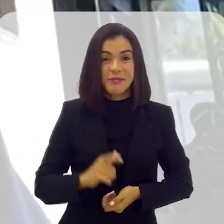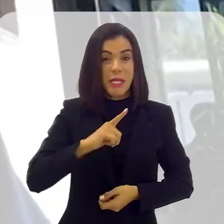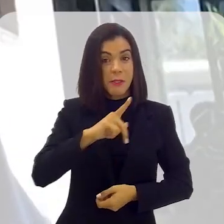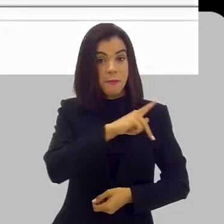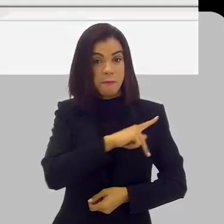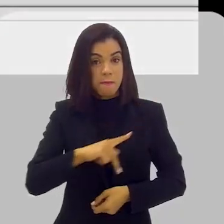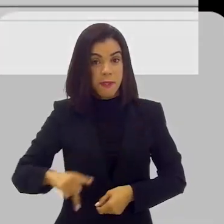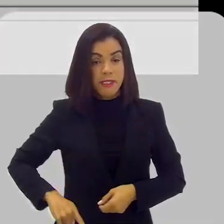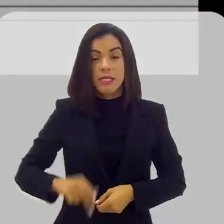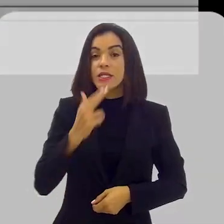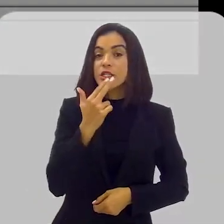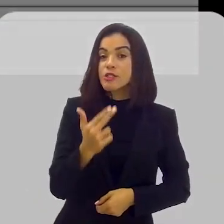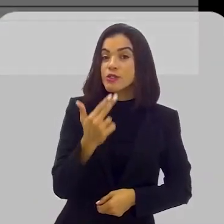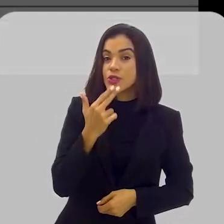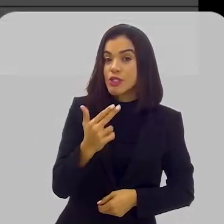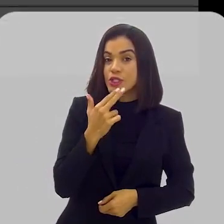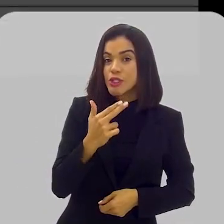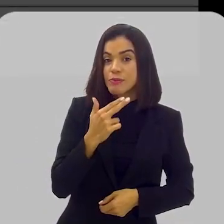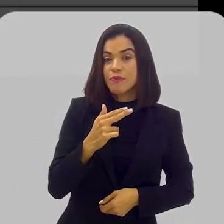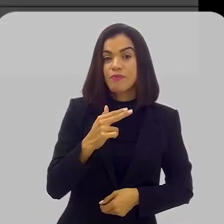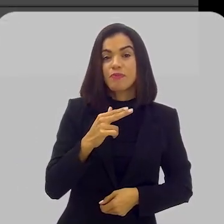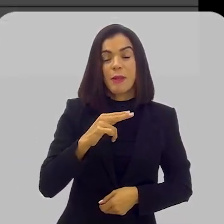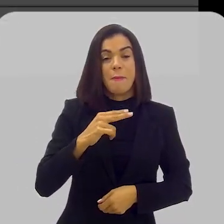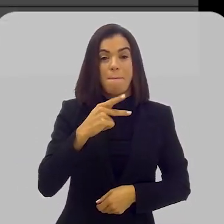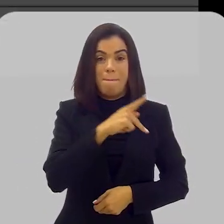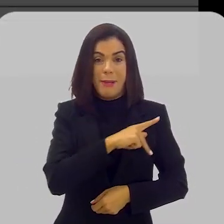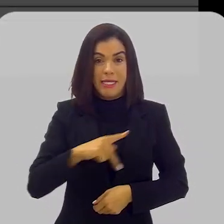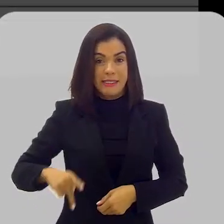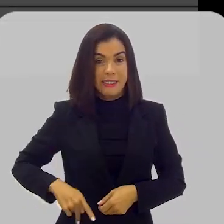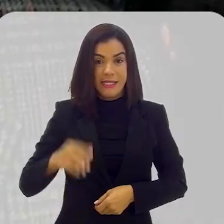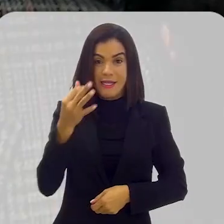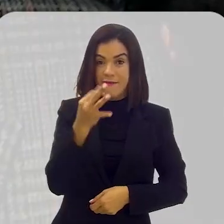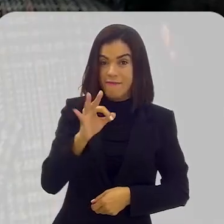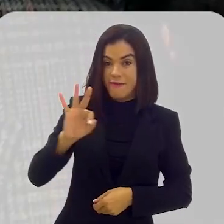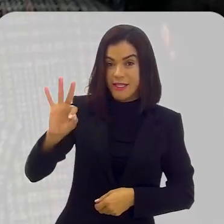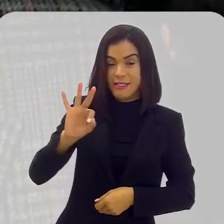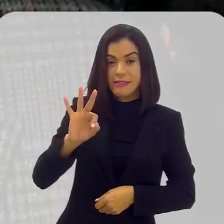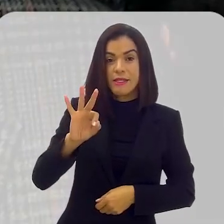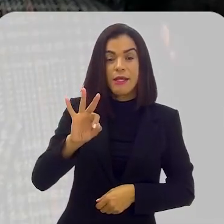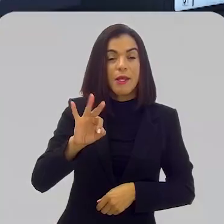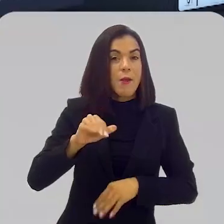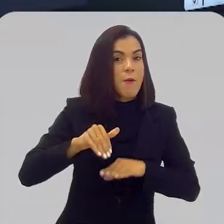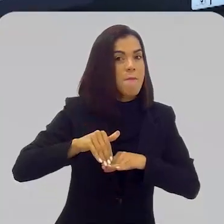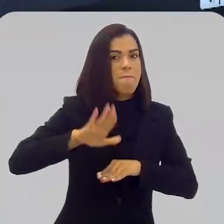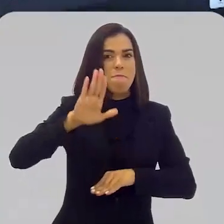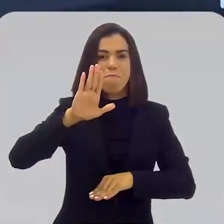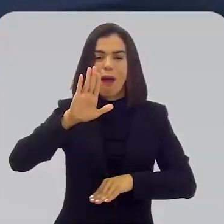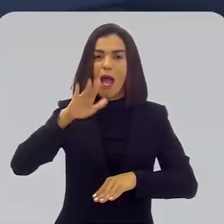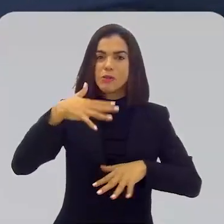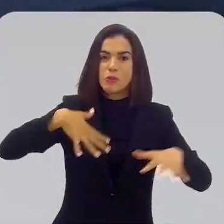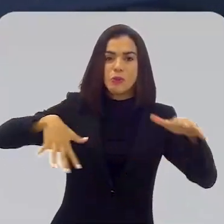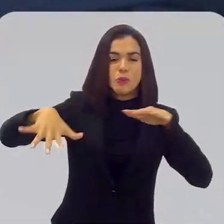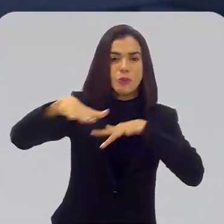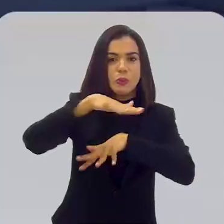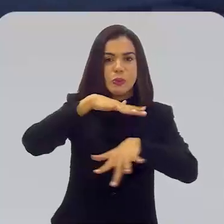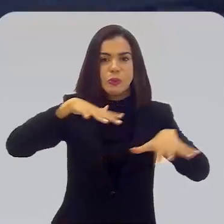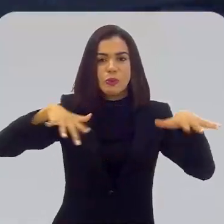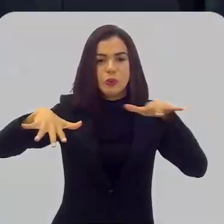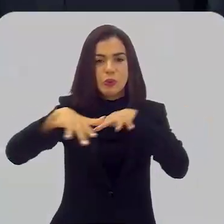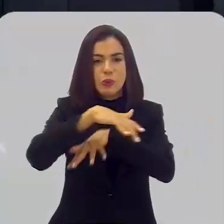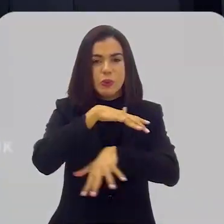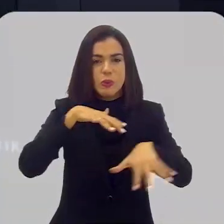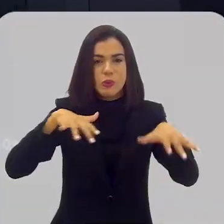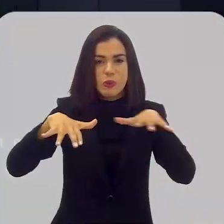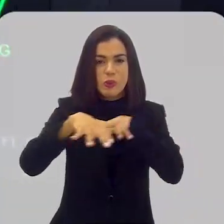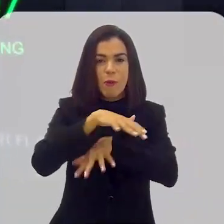dessa forma. Entre os presidentes estrangeiros, Jacques Chirac, presidente da França, e o que teve a maior reputação.